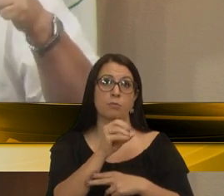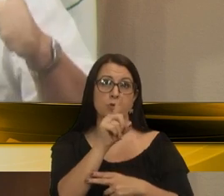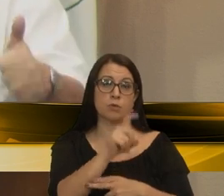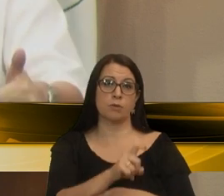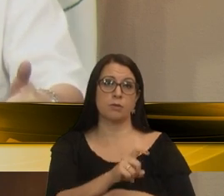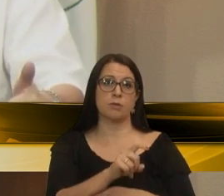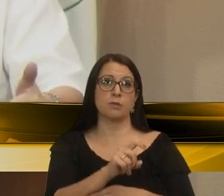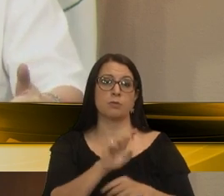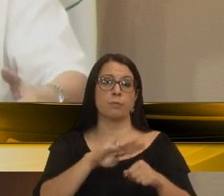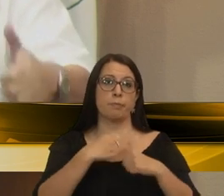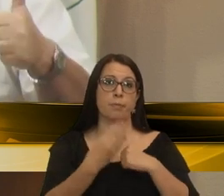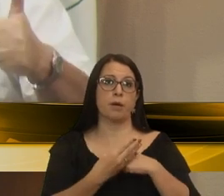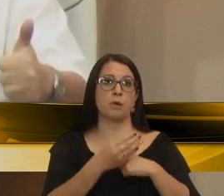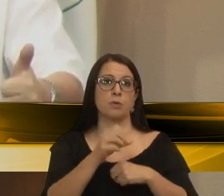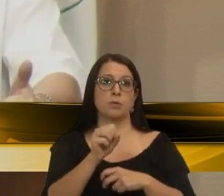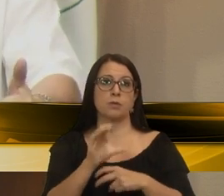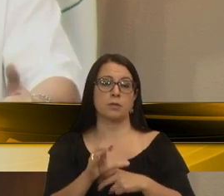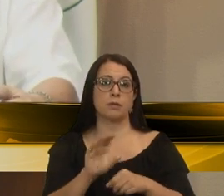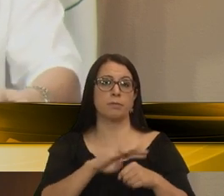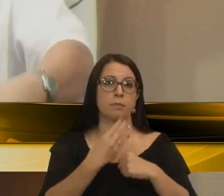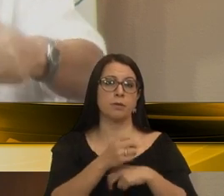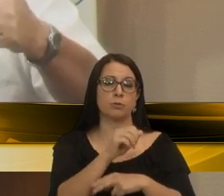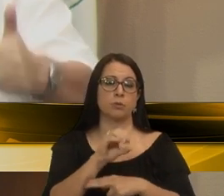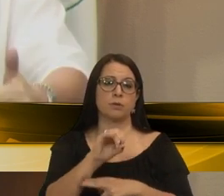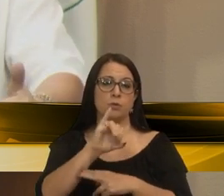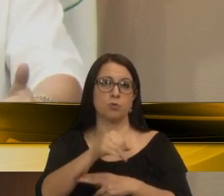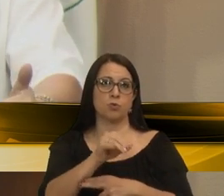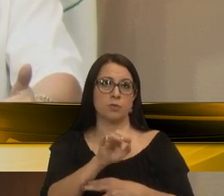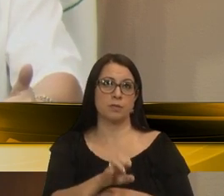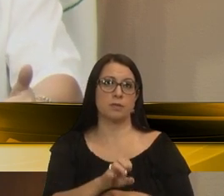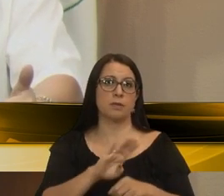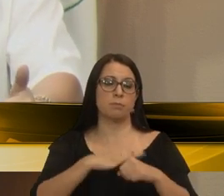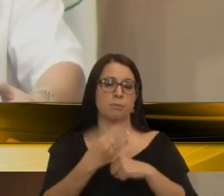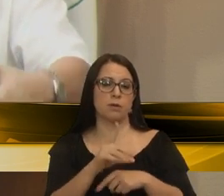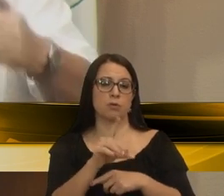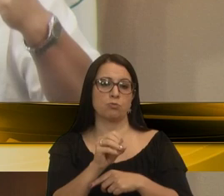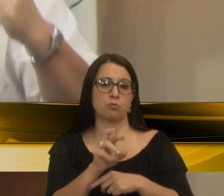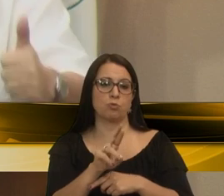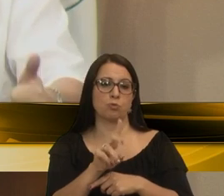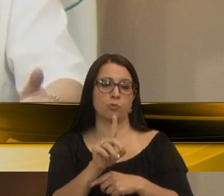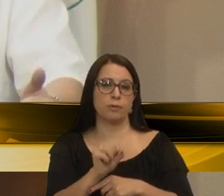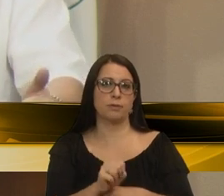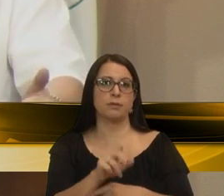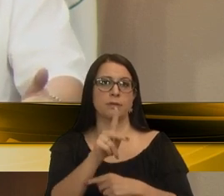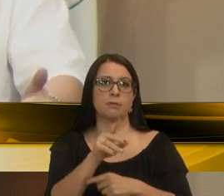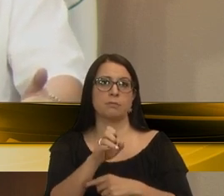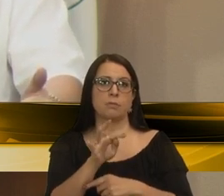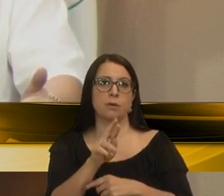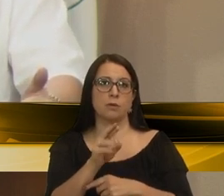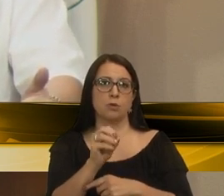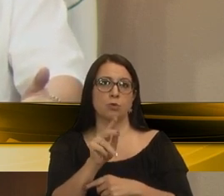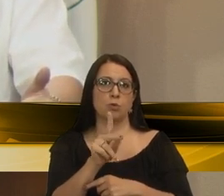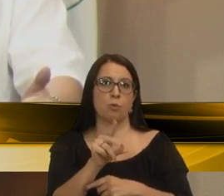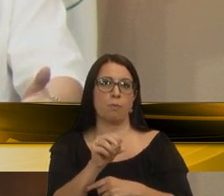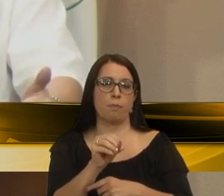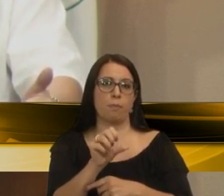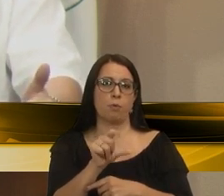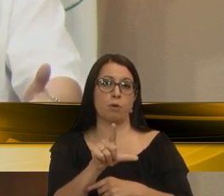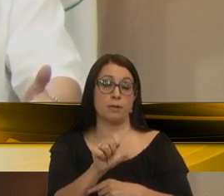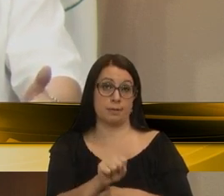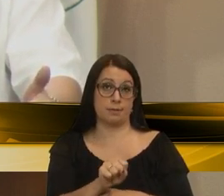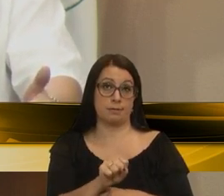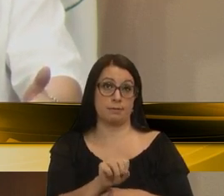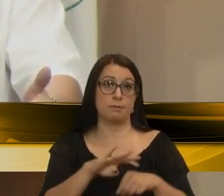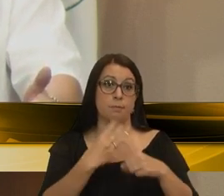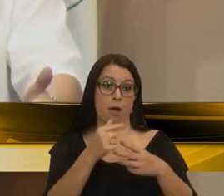Santa Catarina, São José, Lourdes, Petrópolis, então, bairros que